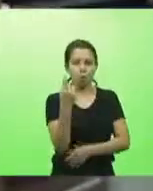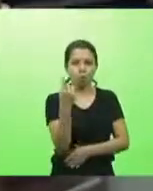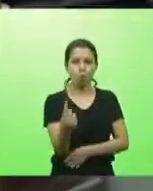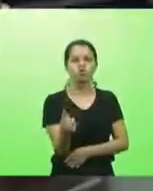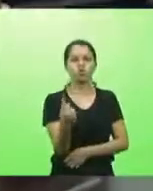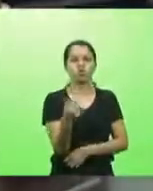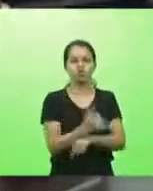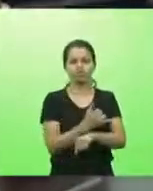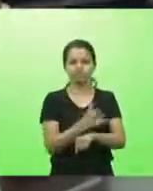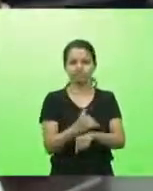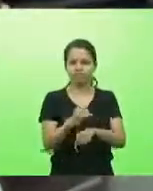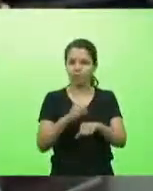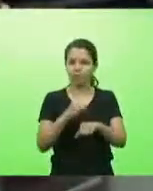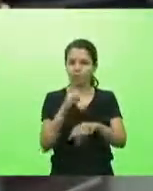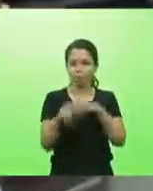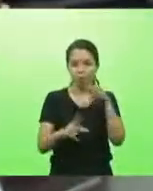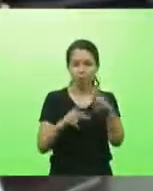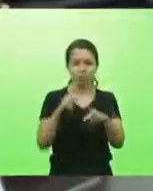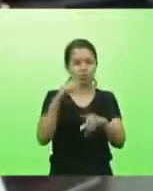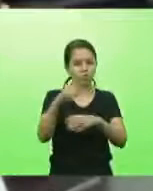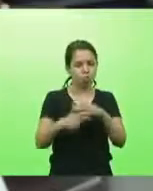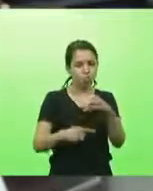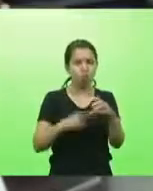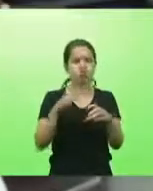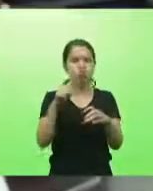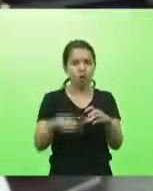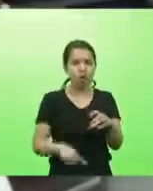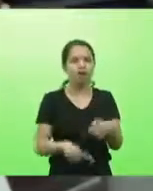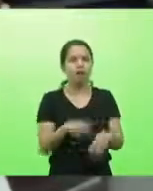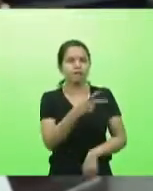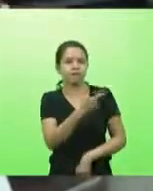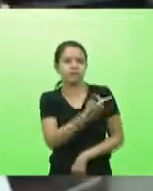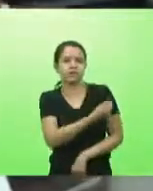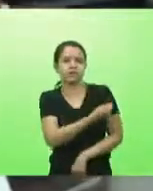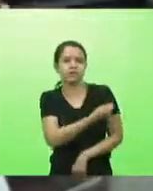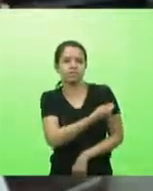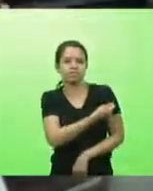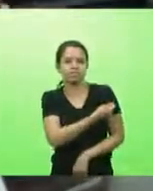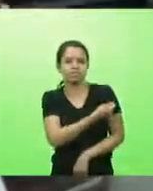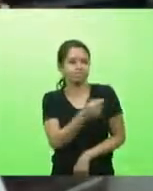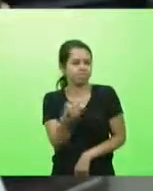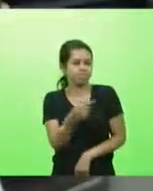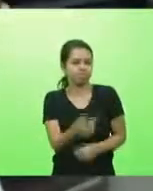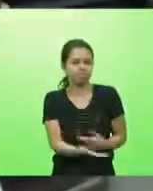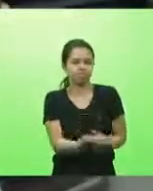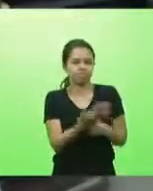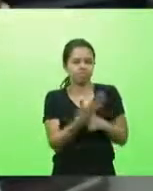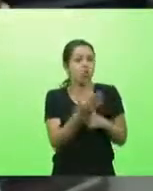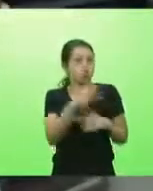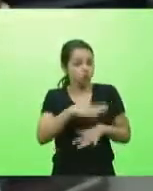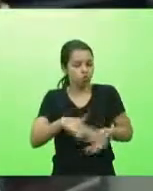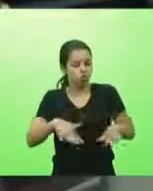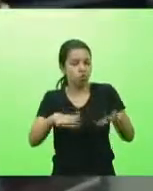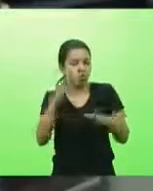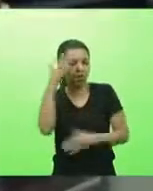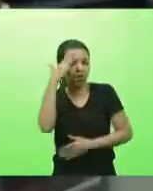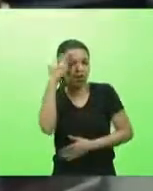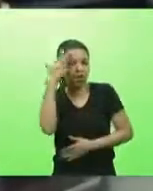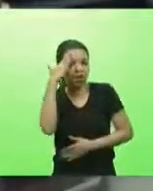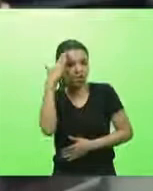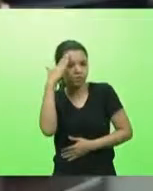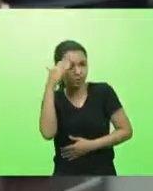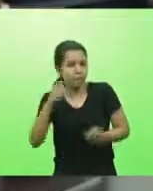do mundo vai ter é através da vacina. Todos nós sabemos da capacidade da